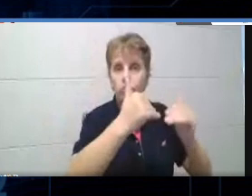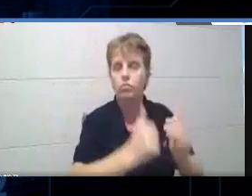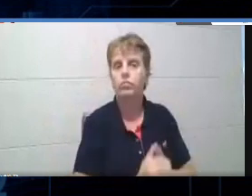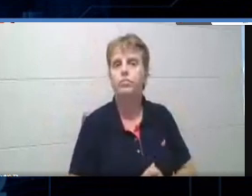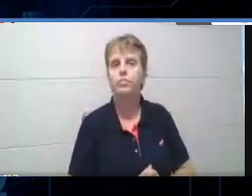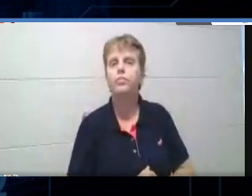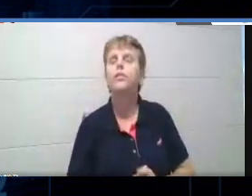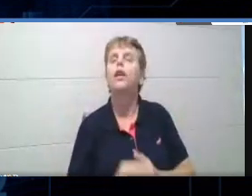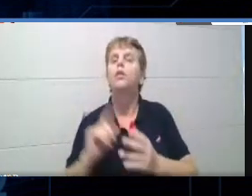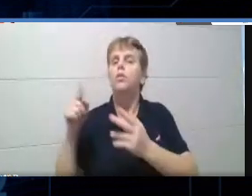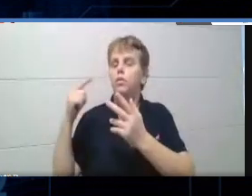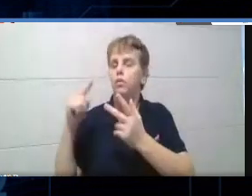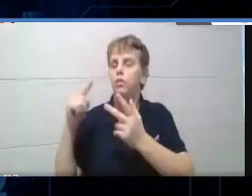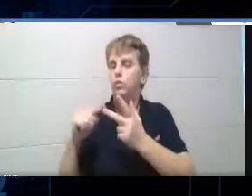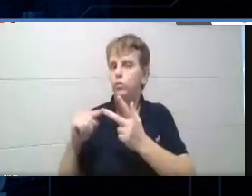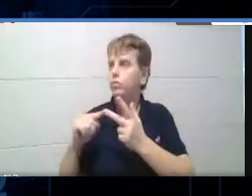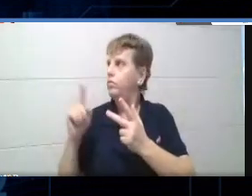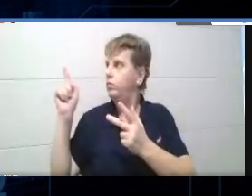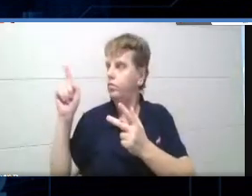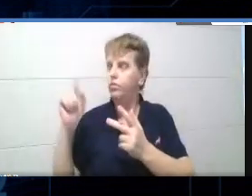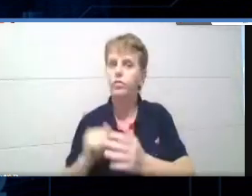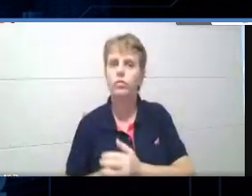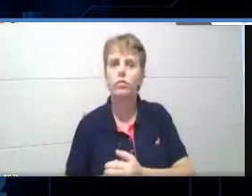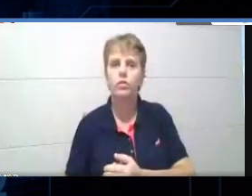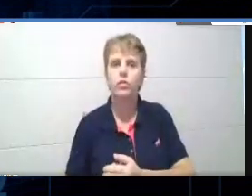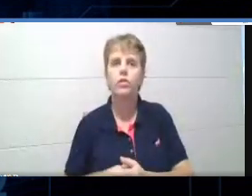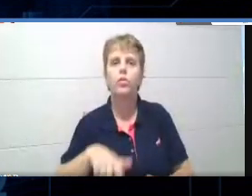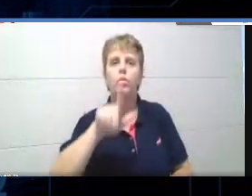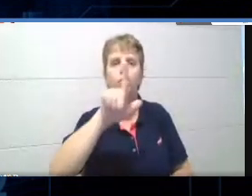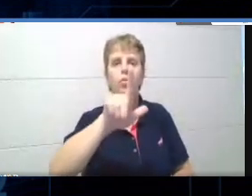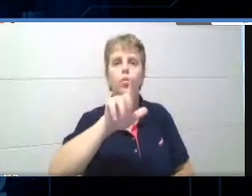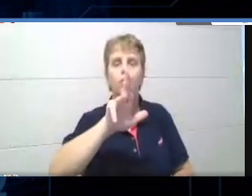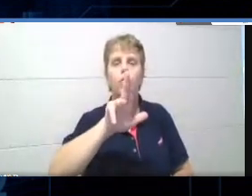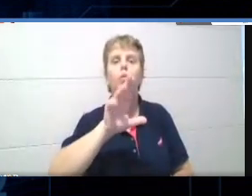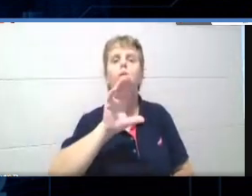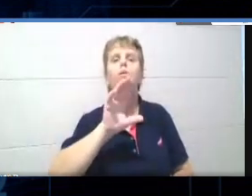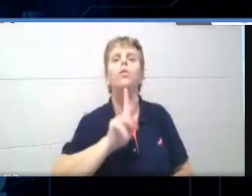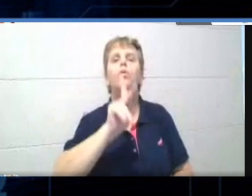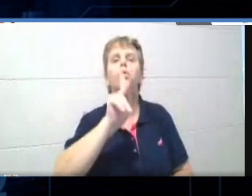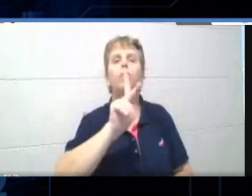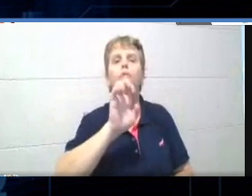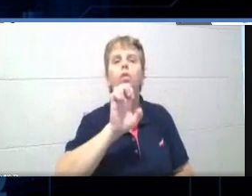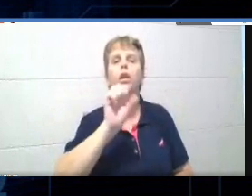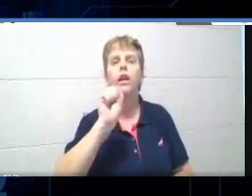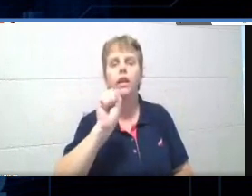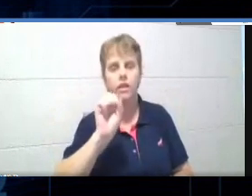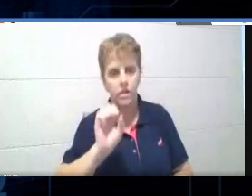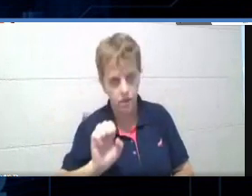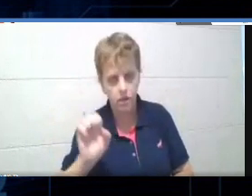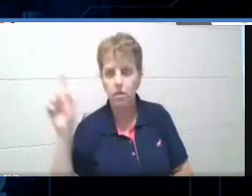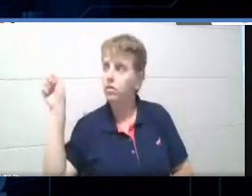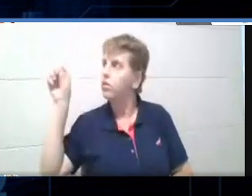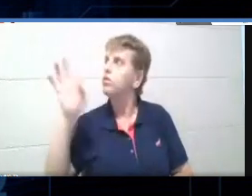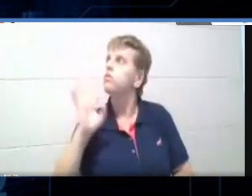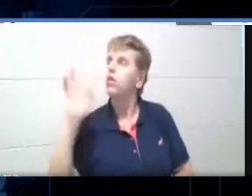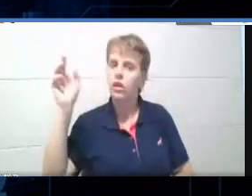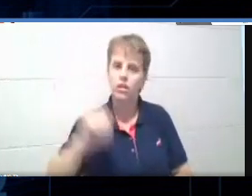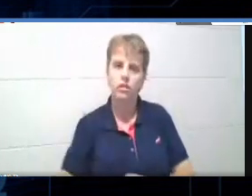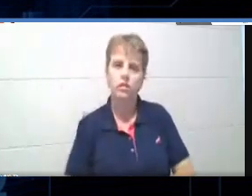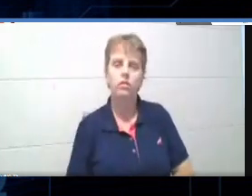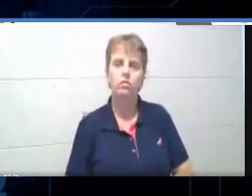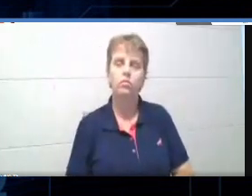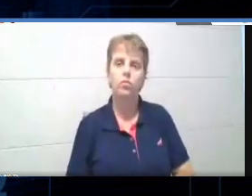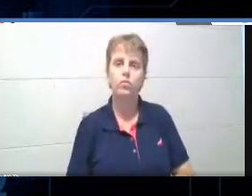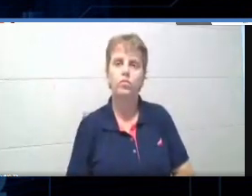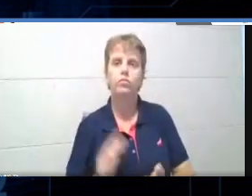Outra reflexão do Cipriano Luquezzi, conhecem Cipriano Luquezzi, coloquem ali no chat, quero ver depois, depois quero ver os comentários de vocês, também